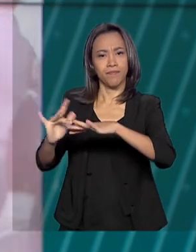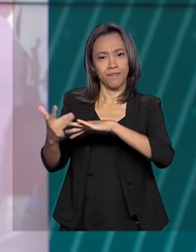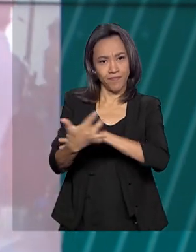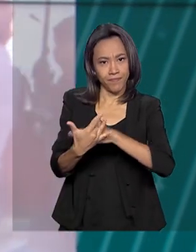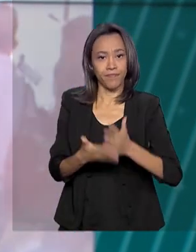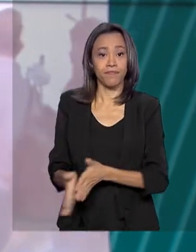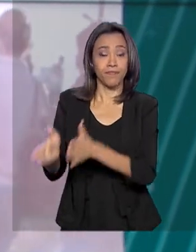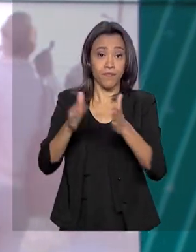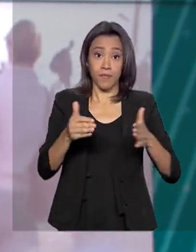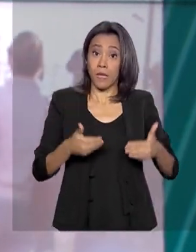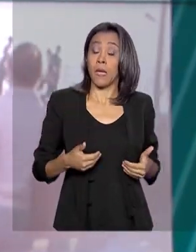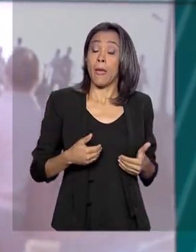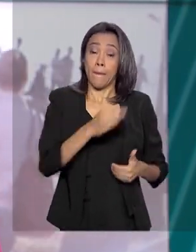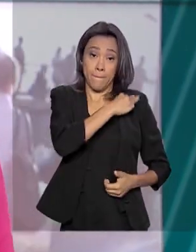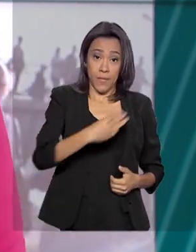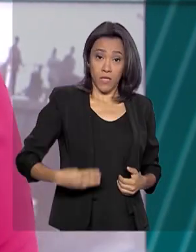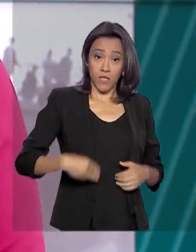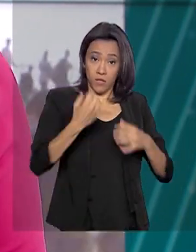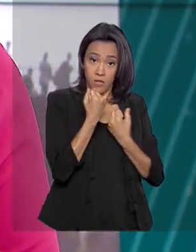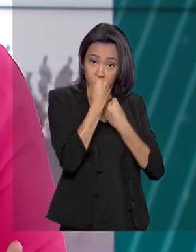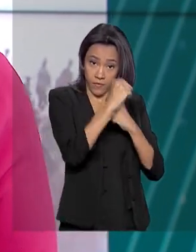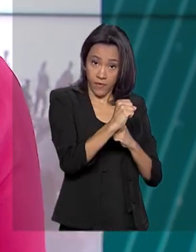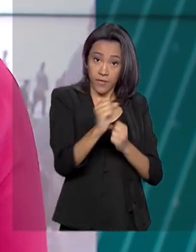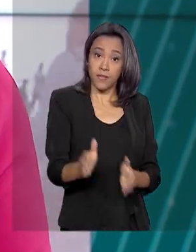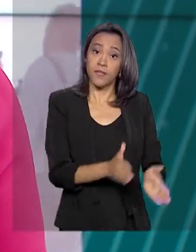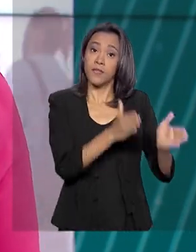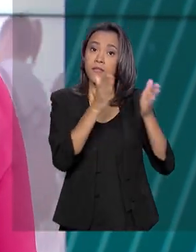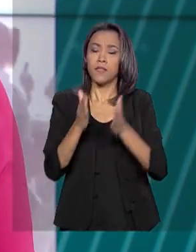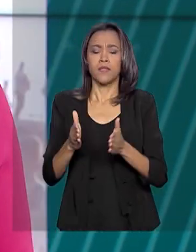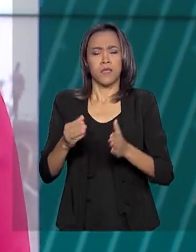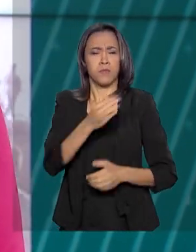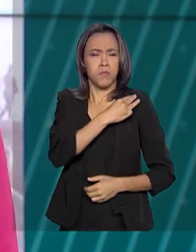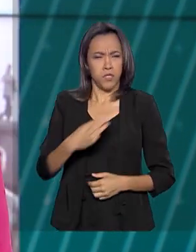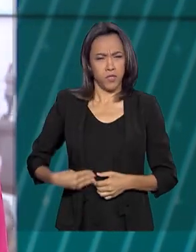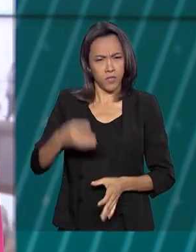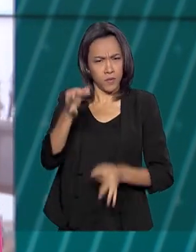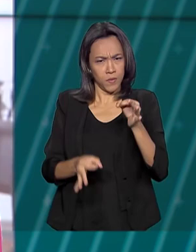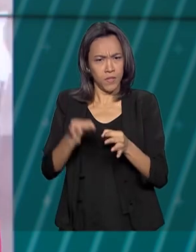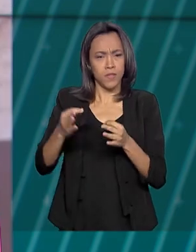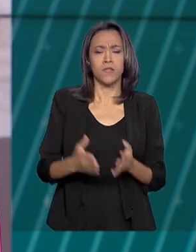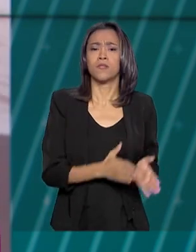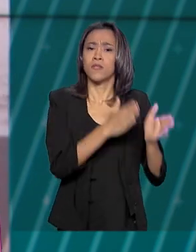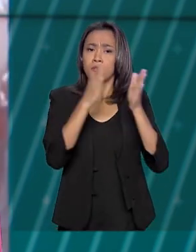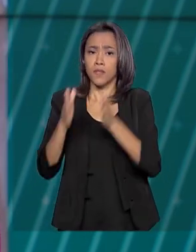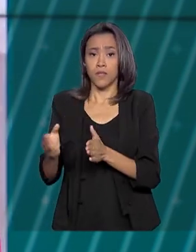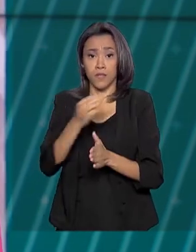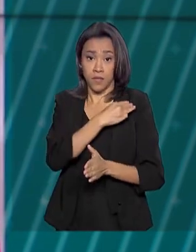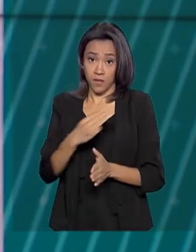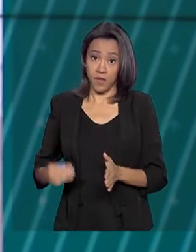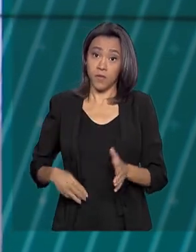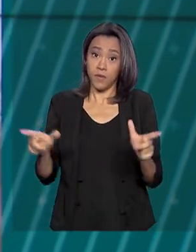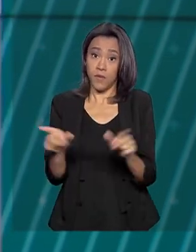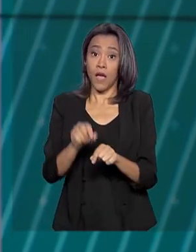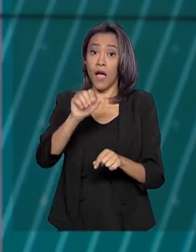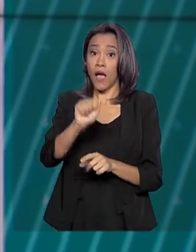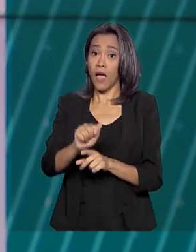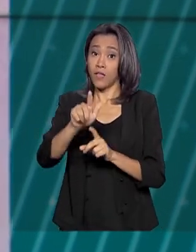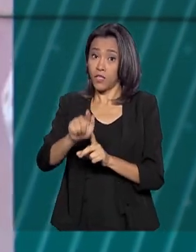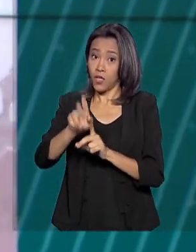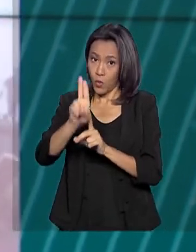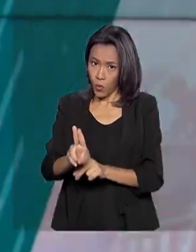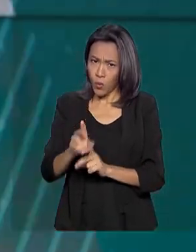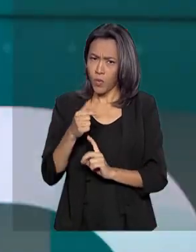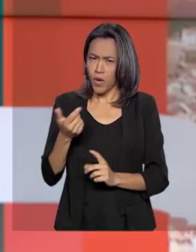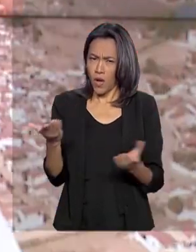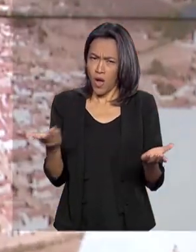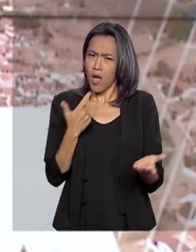Os ministros da Defesa, Fernando Azevedo e Silva, da Justiça, Sérgio Moro e da Advocacia-Geral da União, André Luiz Mendonça, desembarcaram